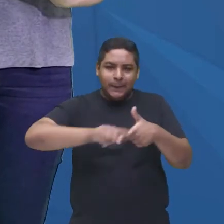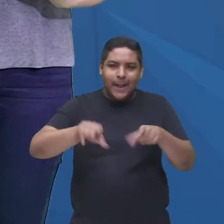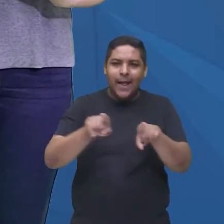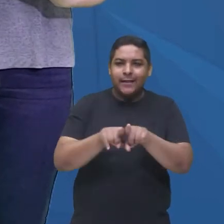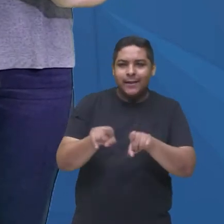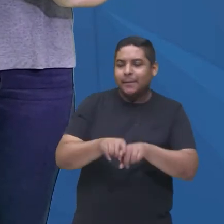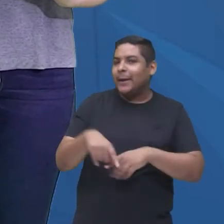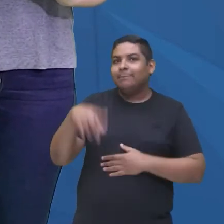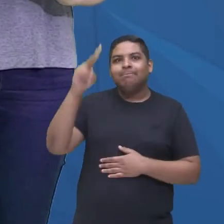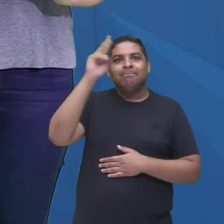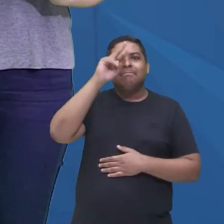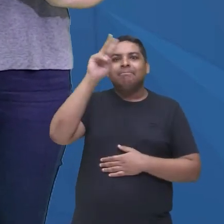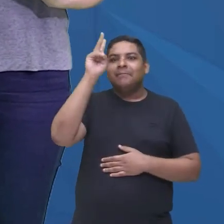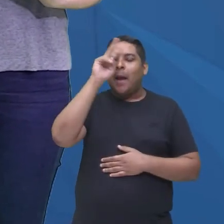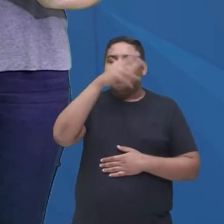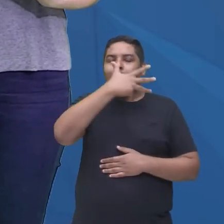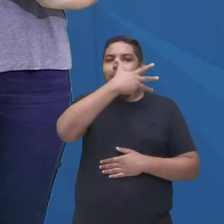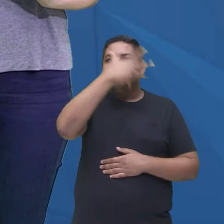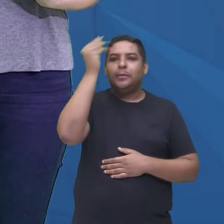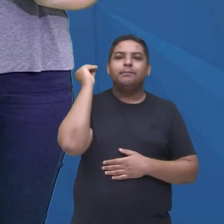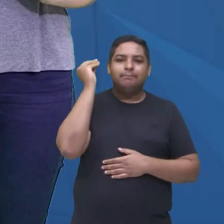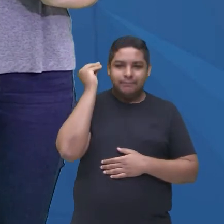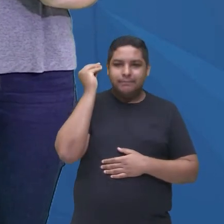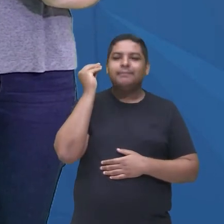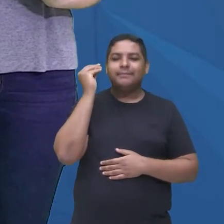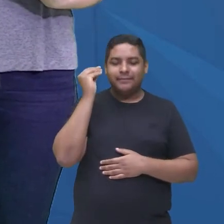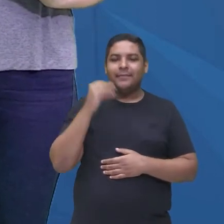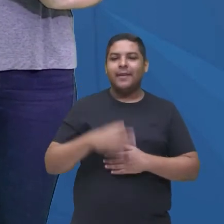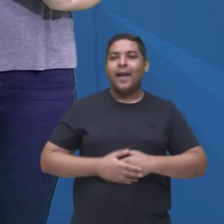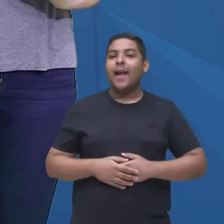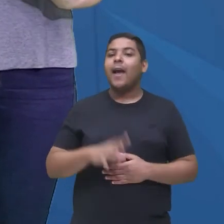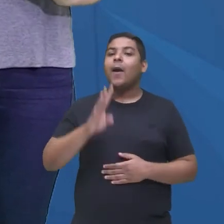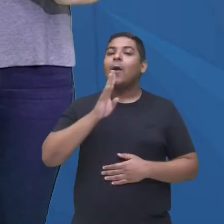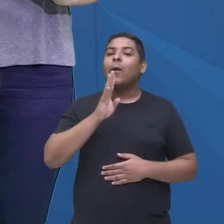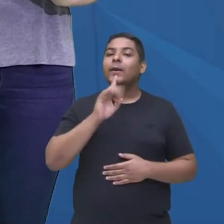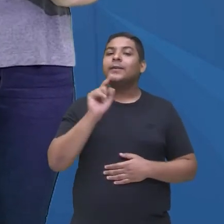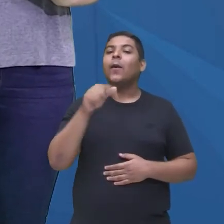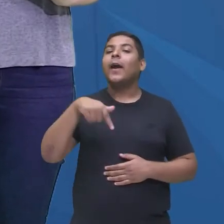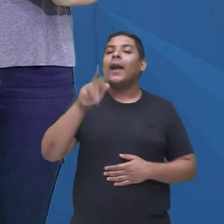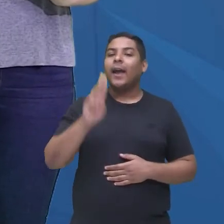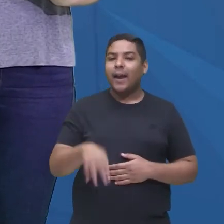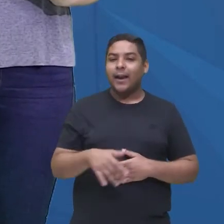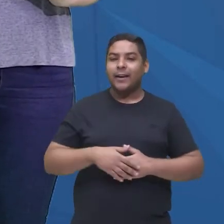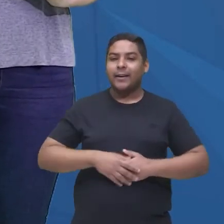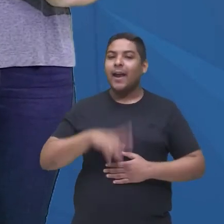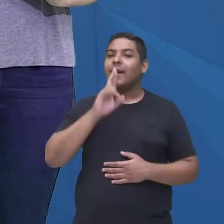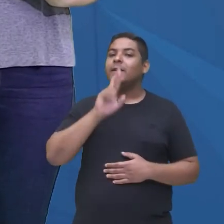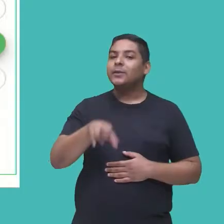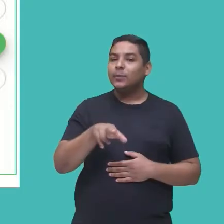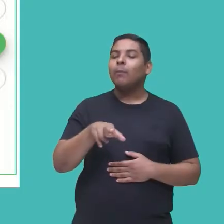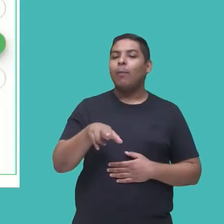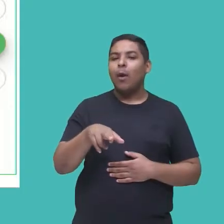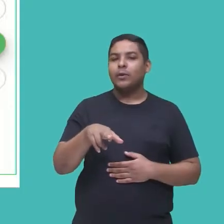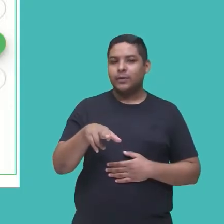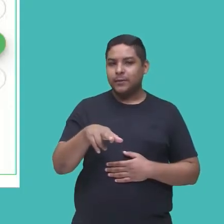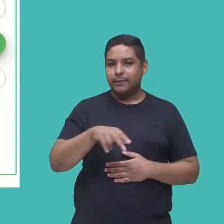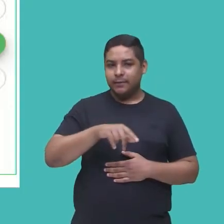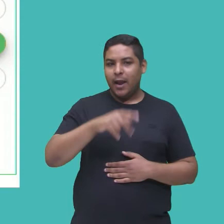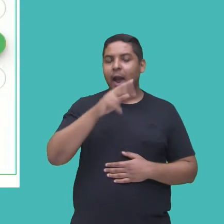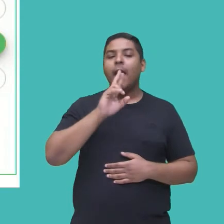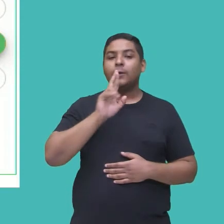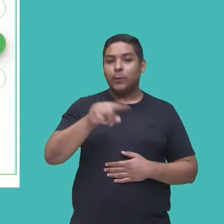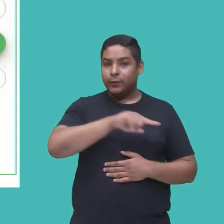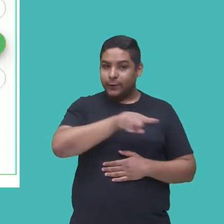lembrava, não lembrava, que quem ela conheceu primeiro, foi, olha só, resposta da galera na tela, vamos ver,